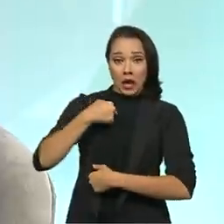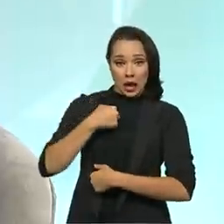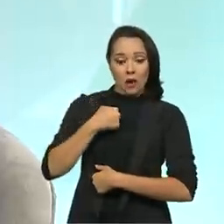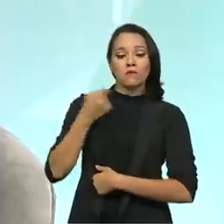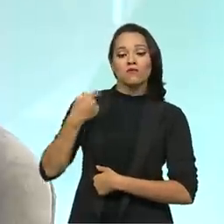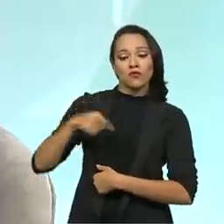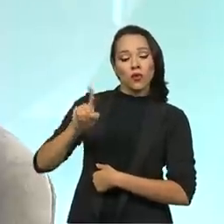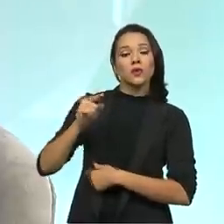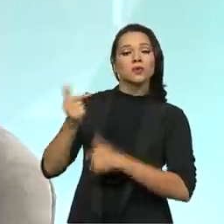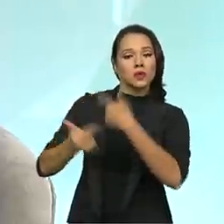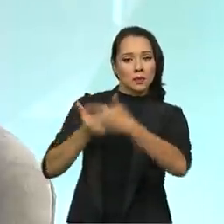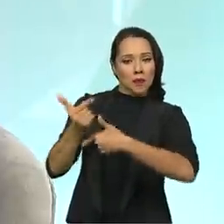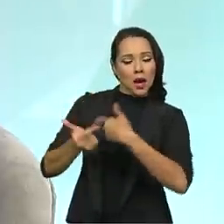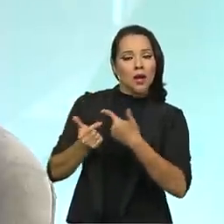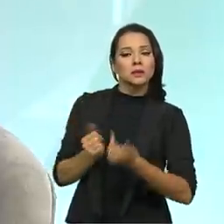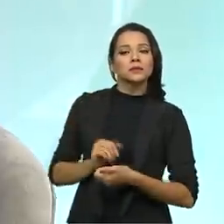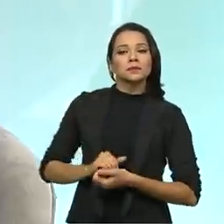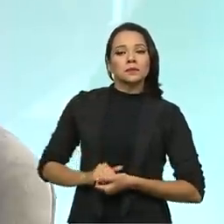nessas missões.